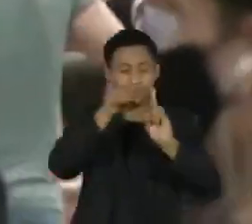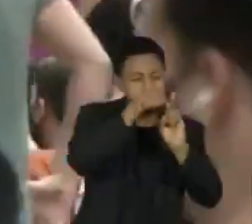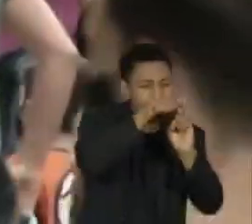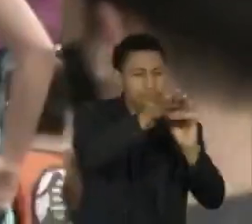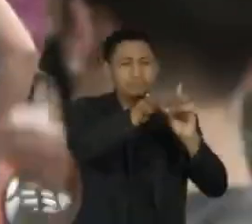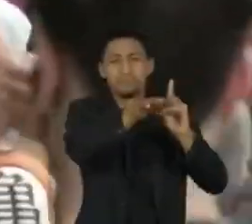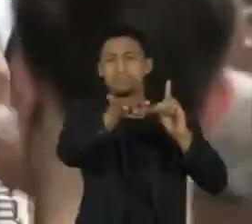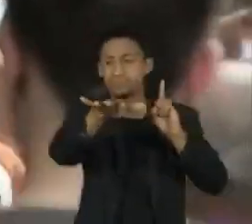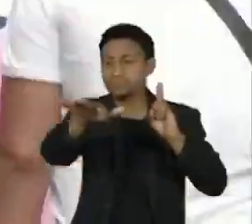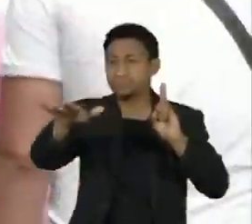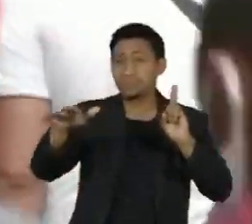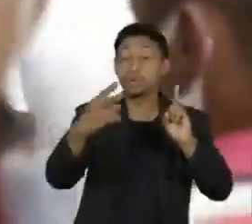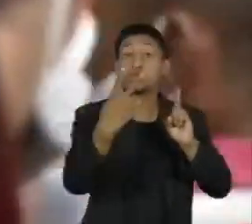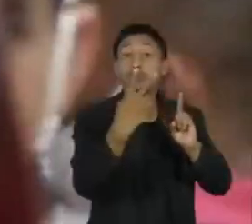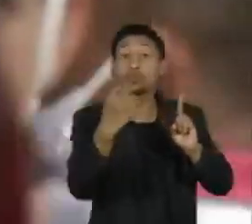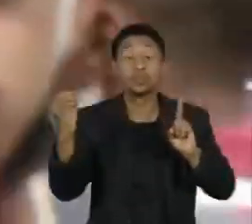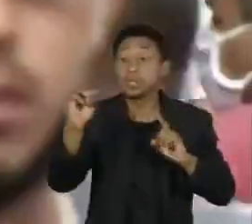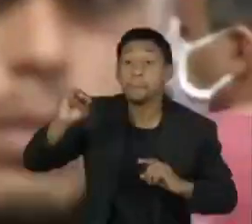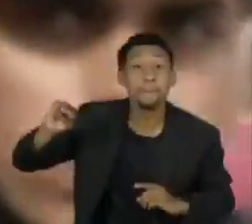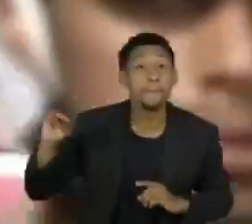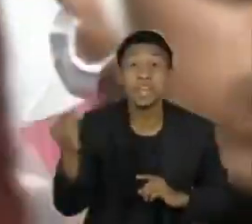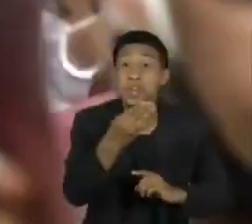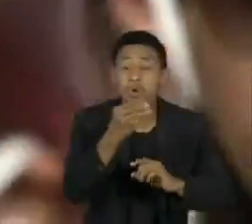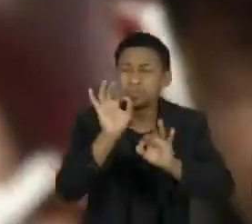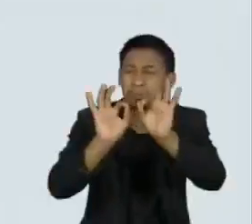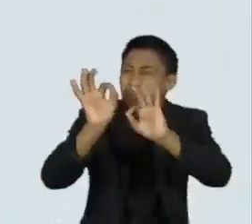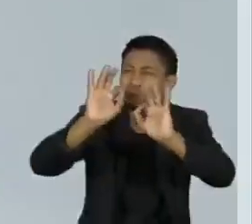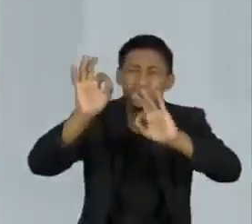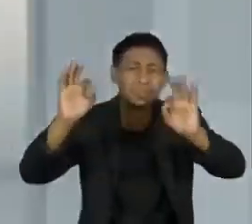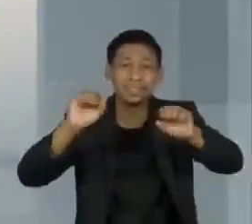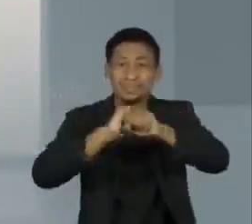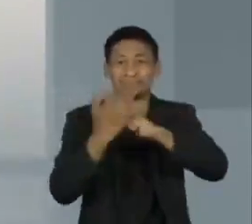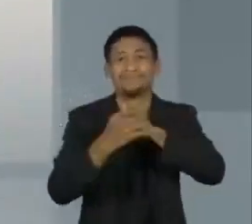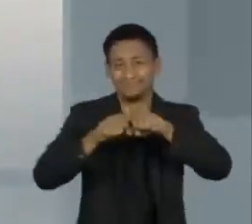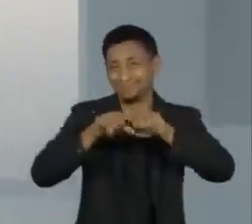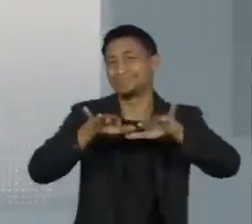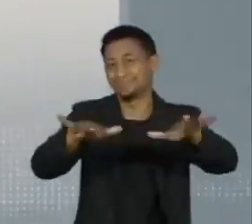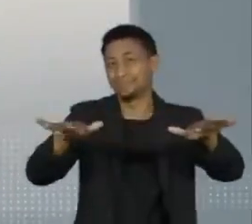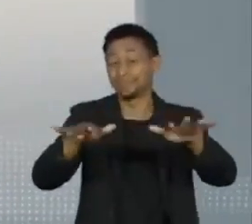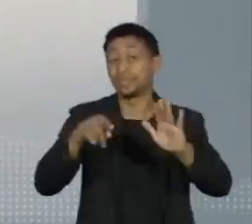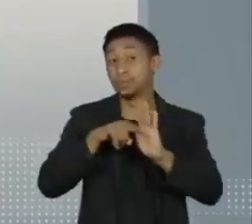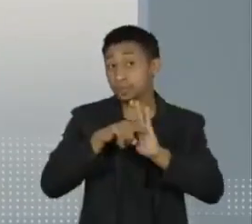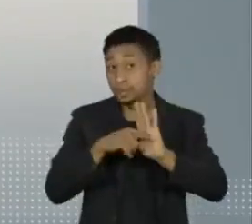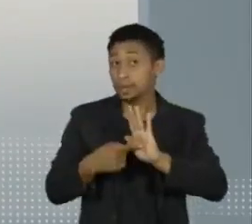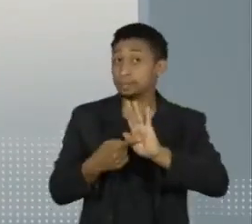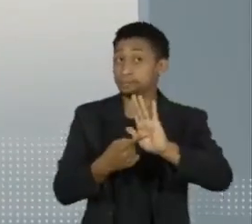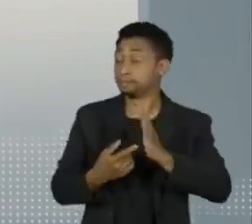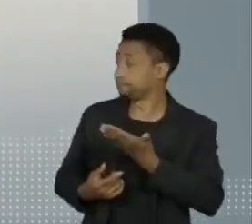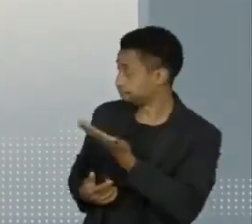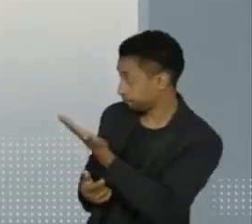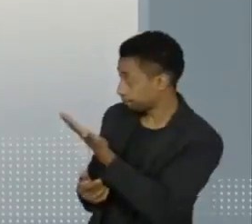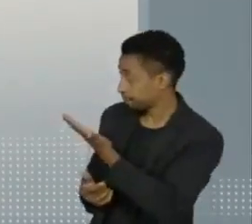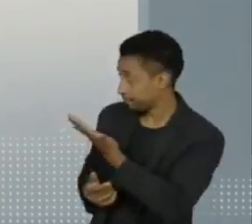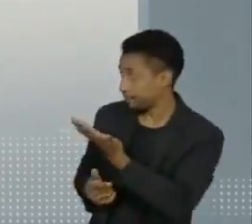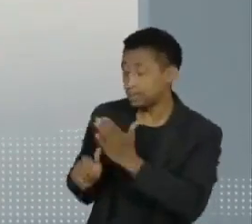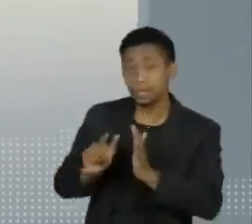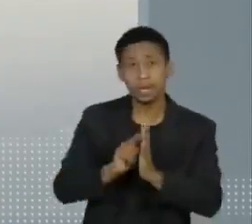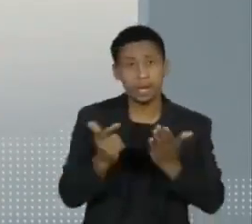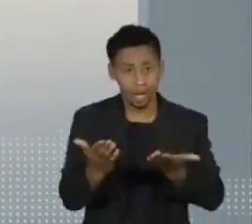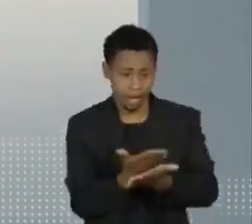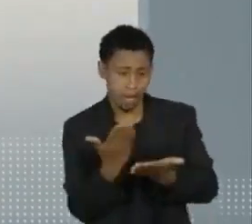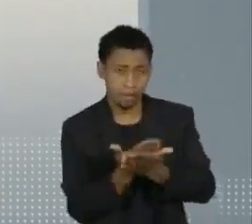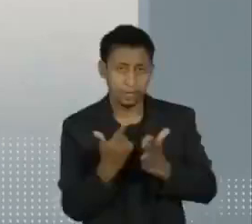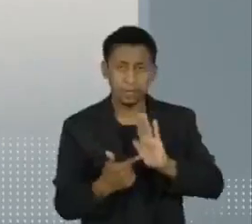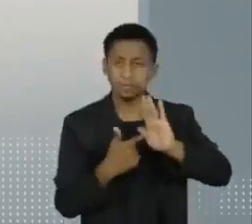pode lançar no ambiente 200 milhões de pequenas partículas do vírus. Segundo um estudo publicado pela revista Royal Society Open Science,